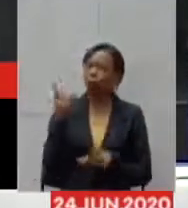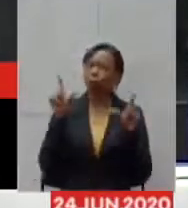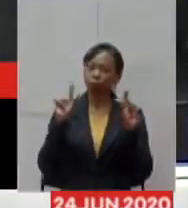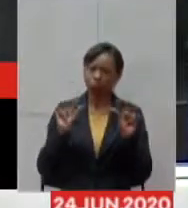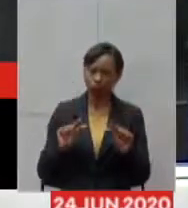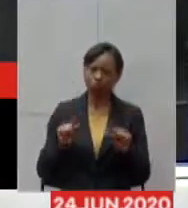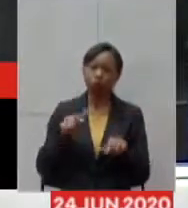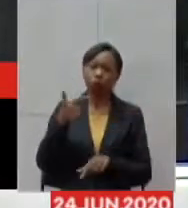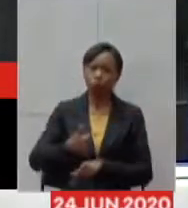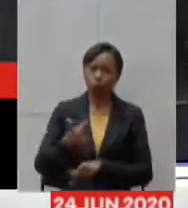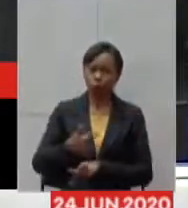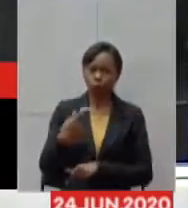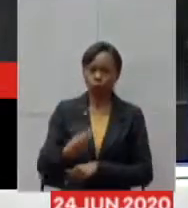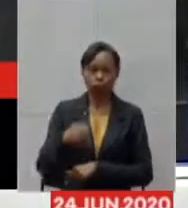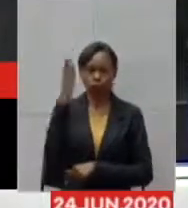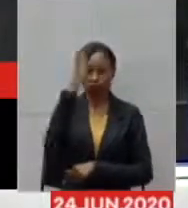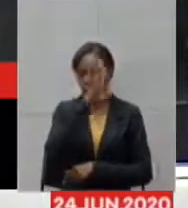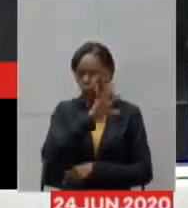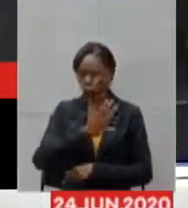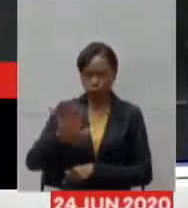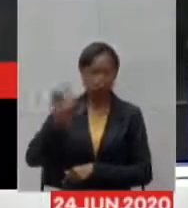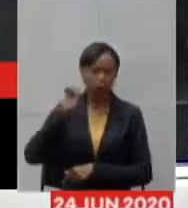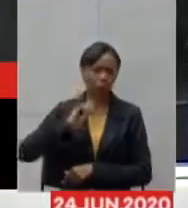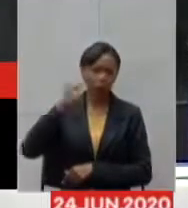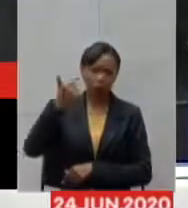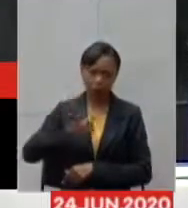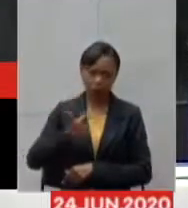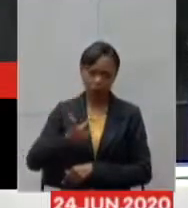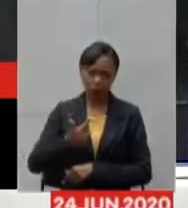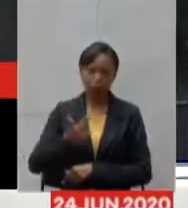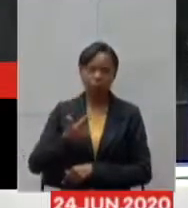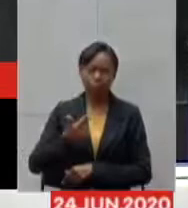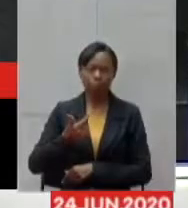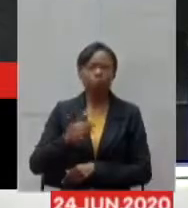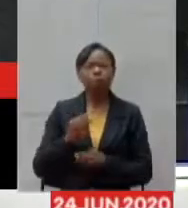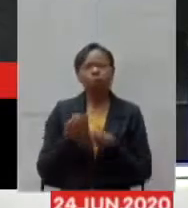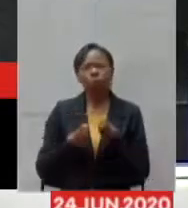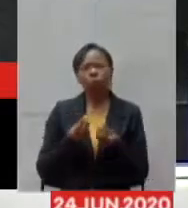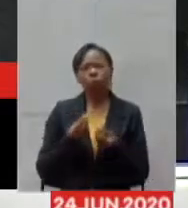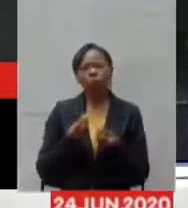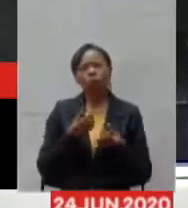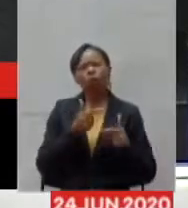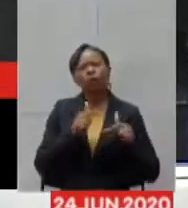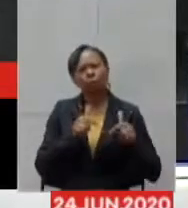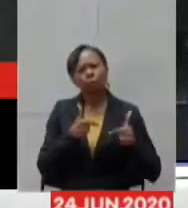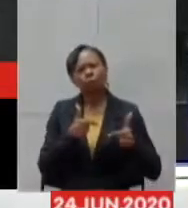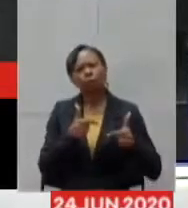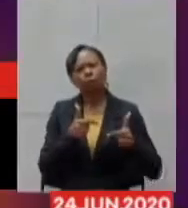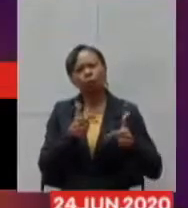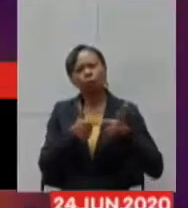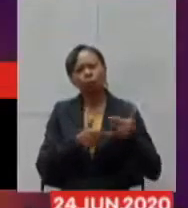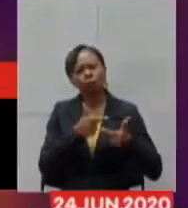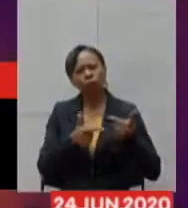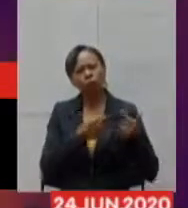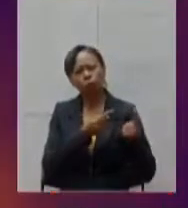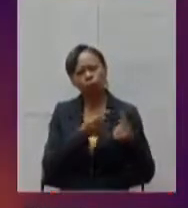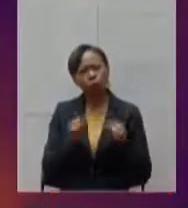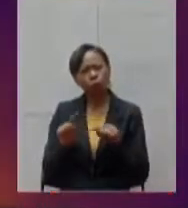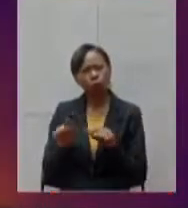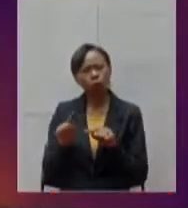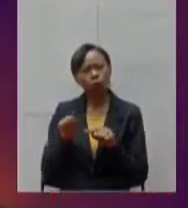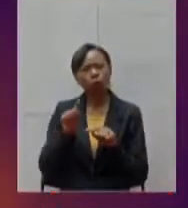Brasil. As ações de enfrentamento, então, de uma forma bem resumida, nós fizemos. Um plano